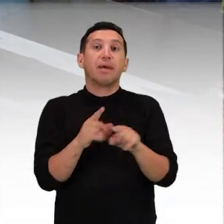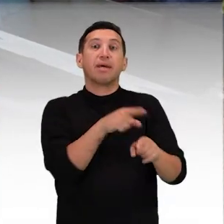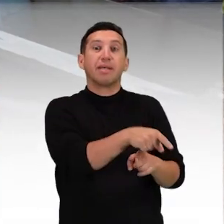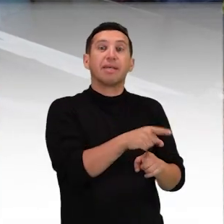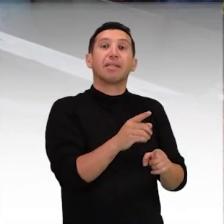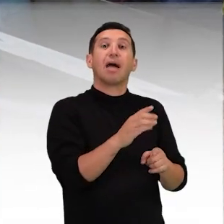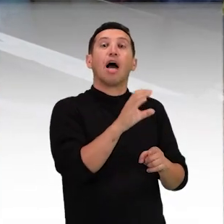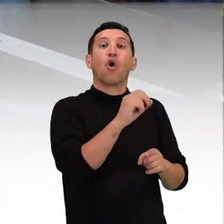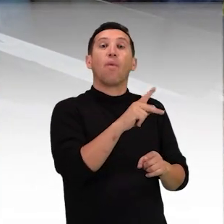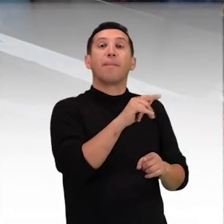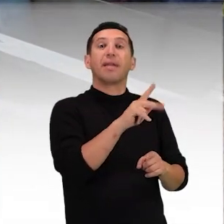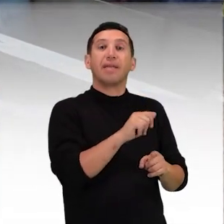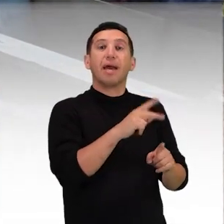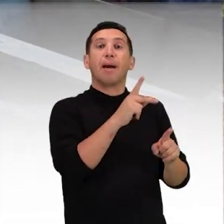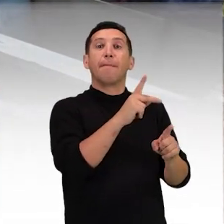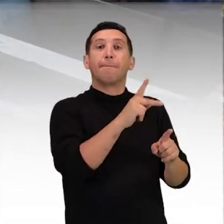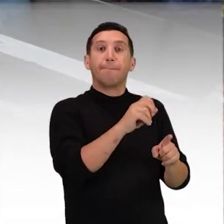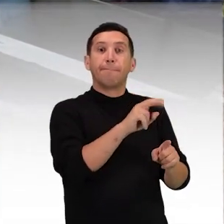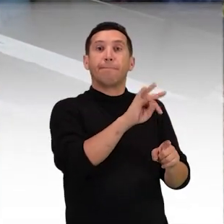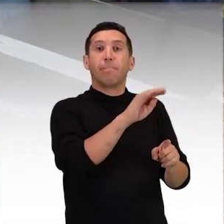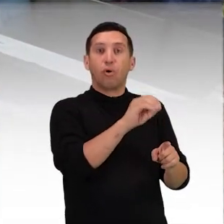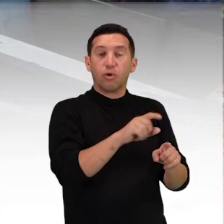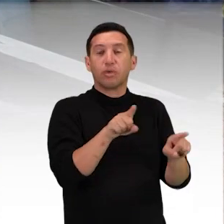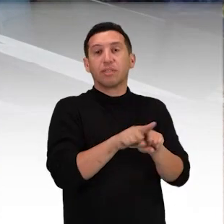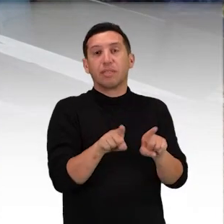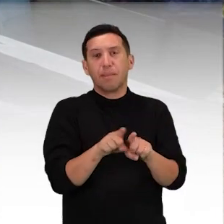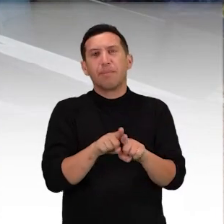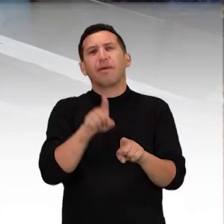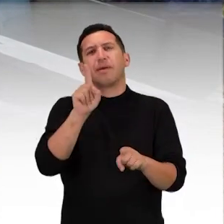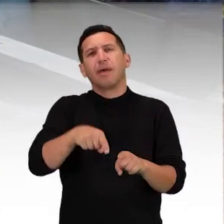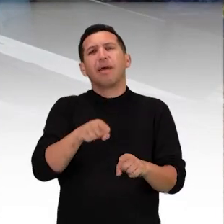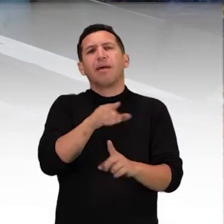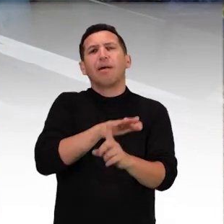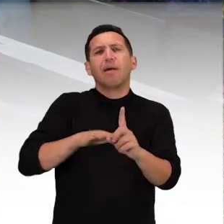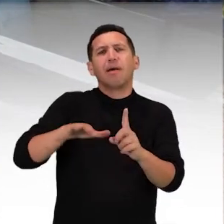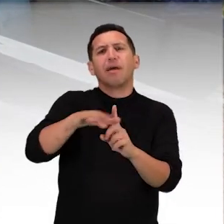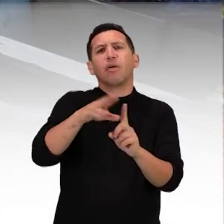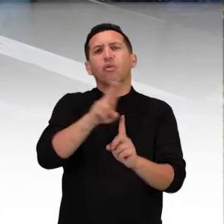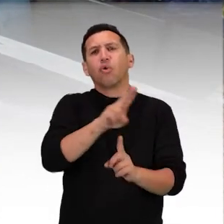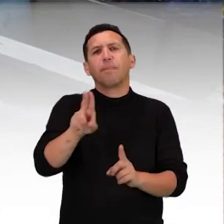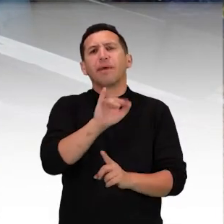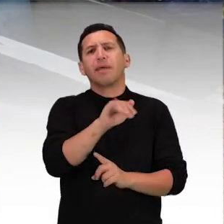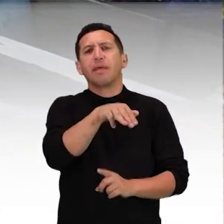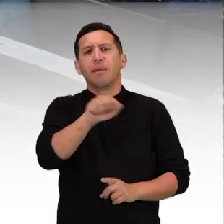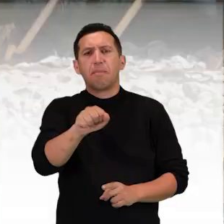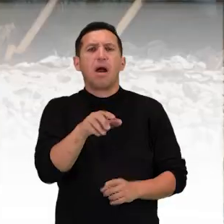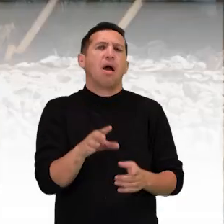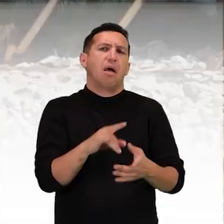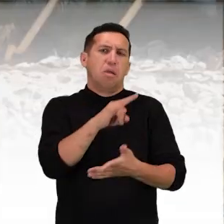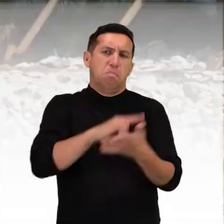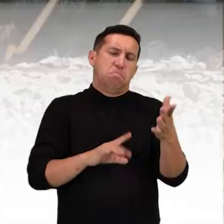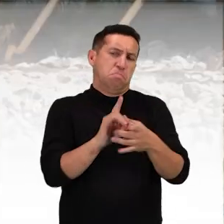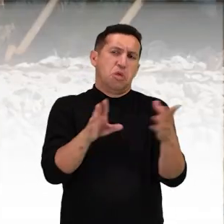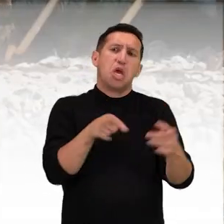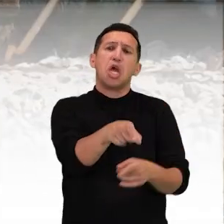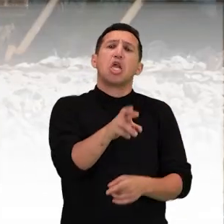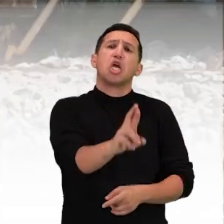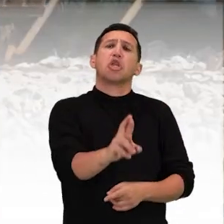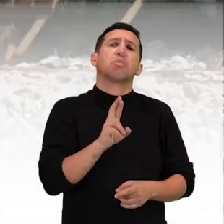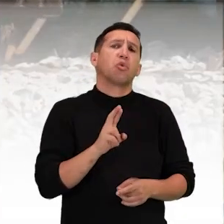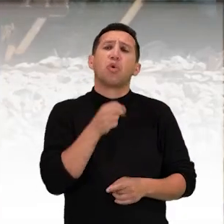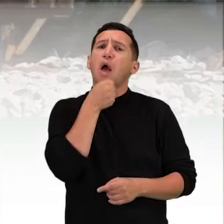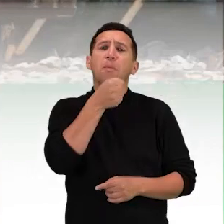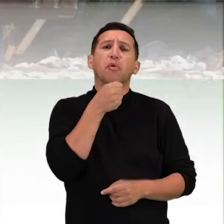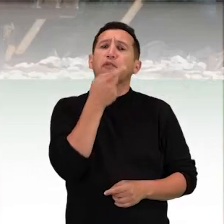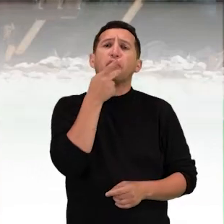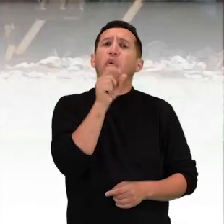Capitania dos Portos, além das licenças do Instituto de Meio Ambiente de Santa Catarina, o IMA. Por nota, o IMA